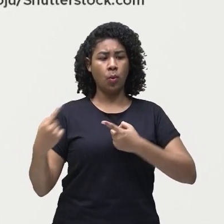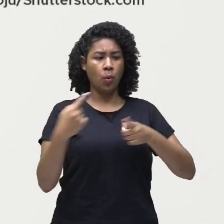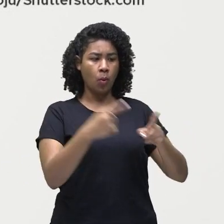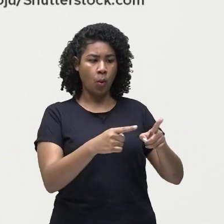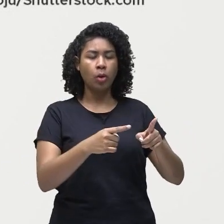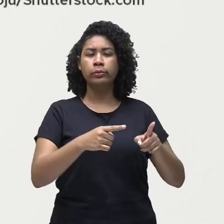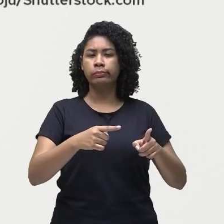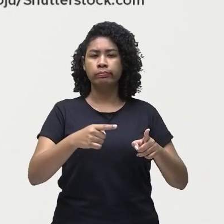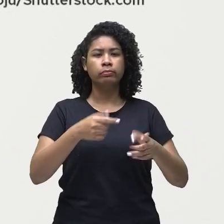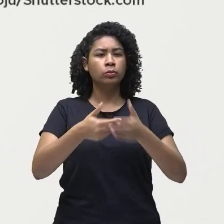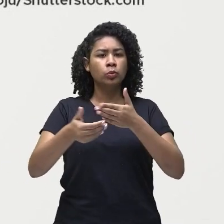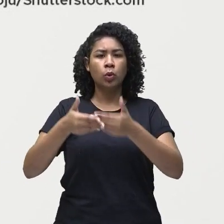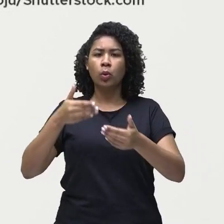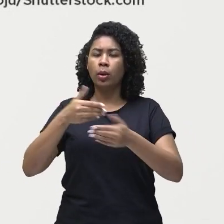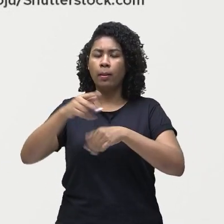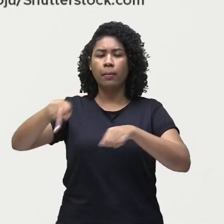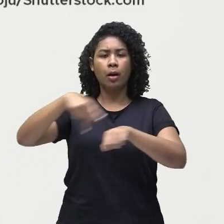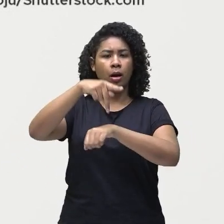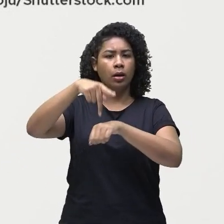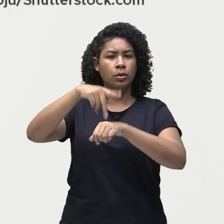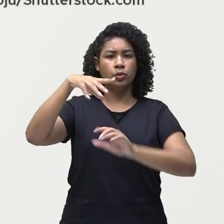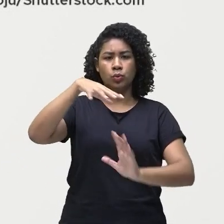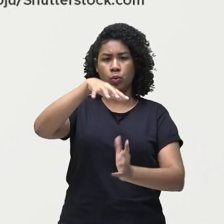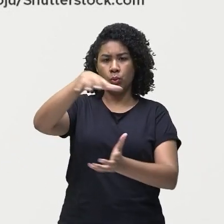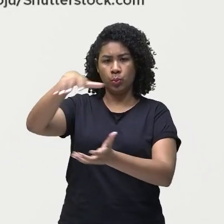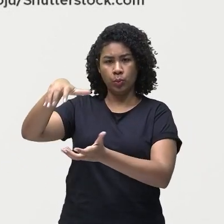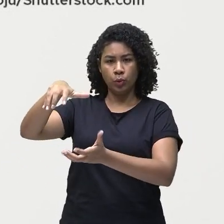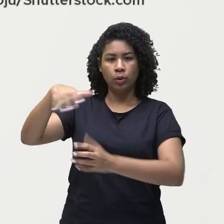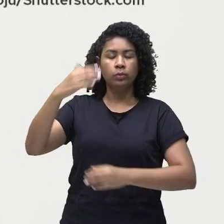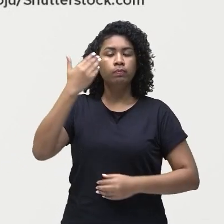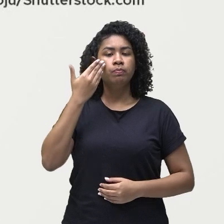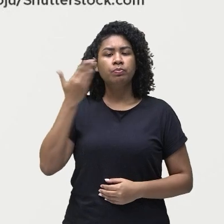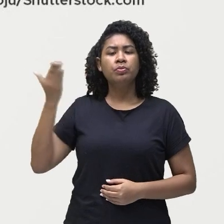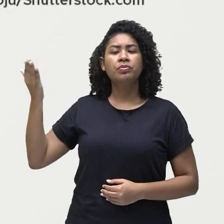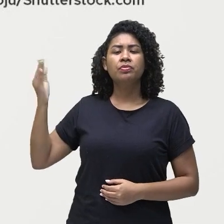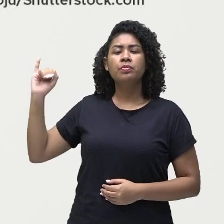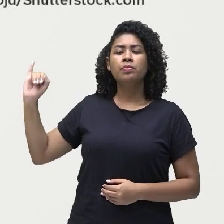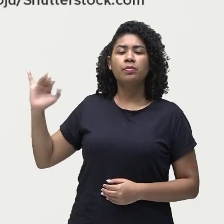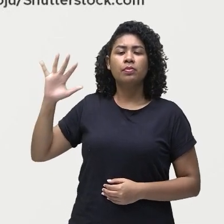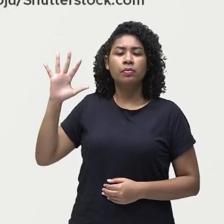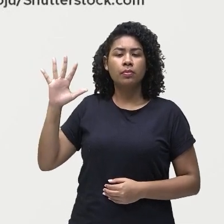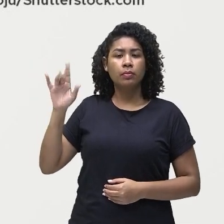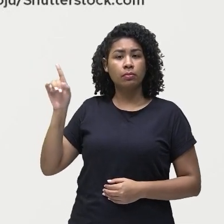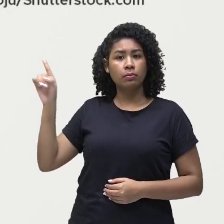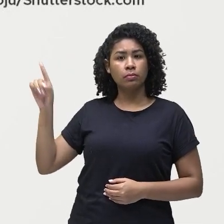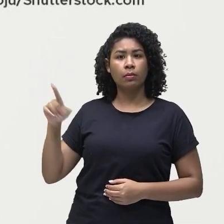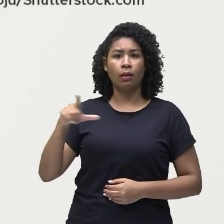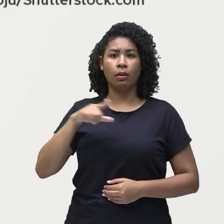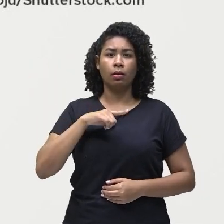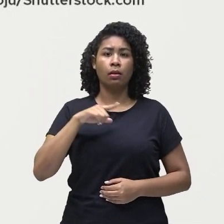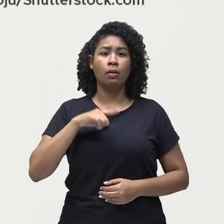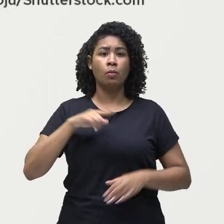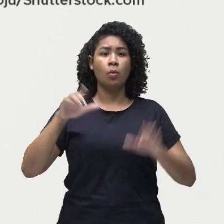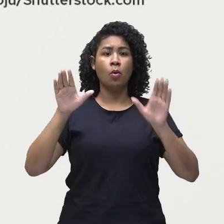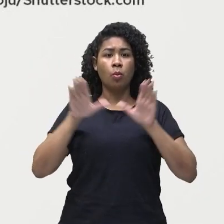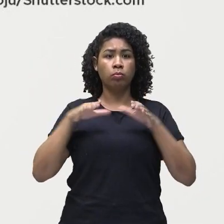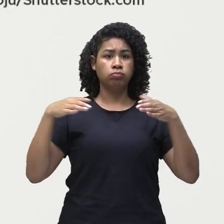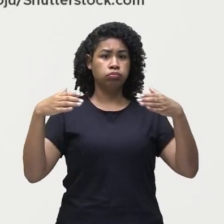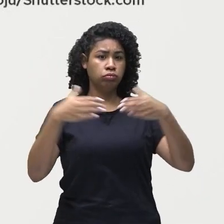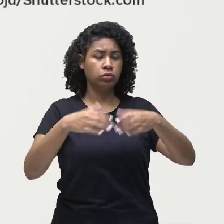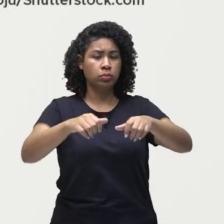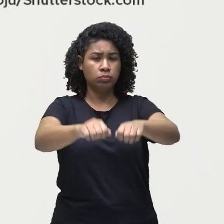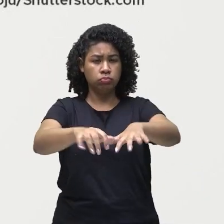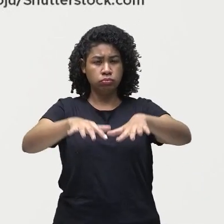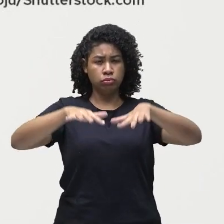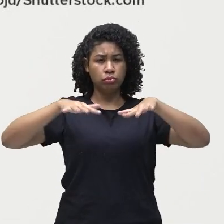poluidores. Você está vendo aí nessa imagem uma conferência das Nações